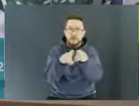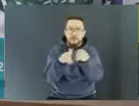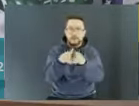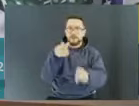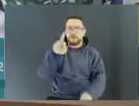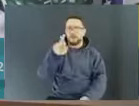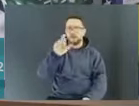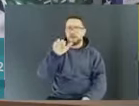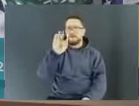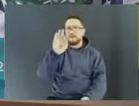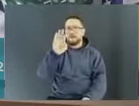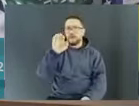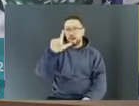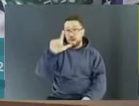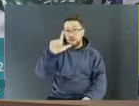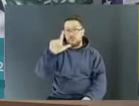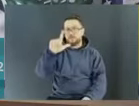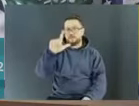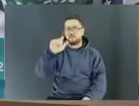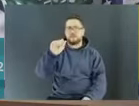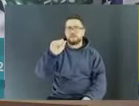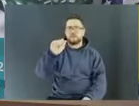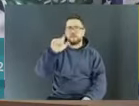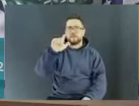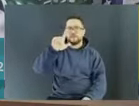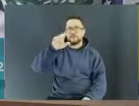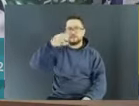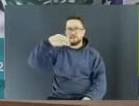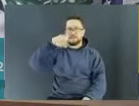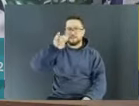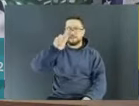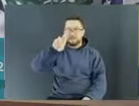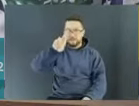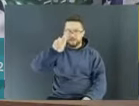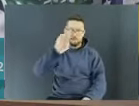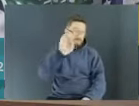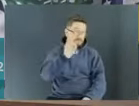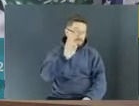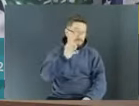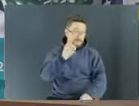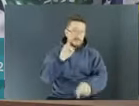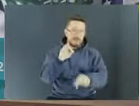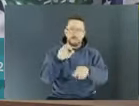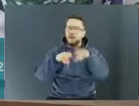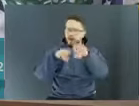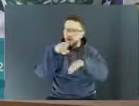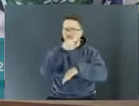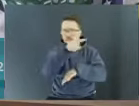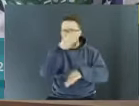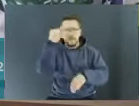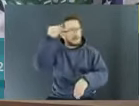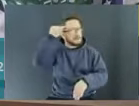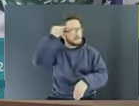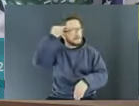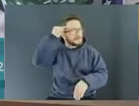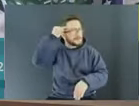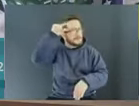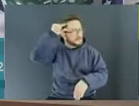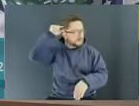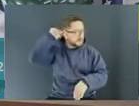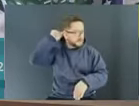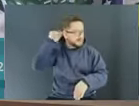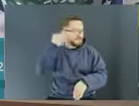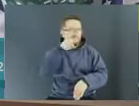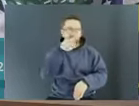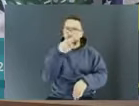E, assim como o Zezinho já deve estar pensando em alguma coisa relacionada à legislação, provavelmente na lei de zoneamento, alguma